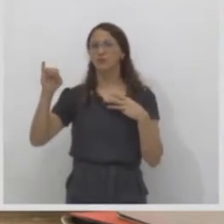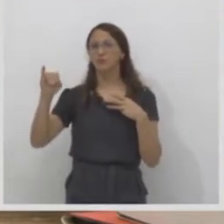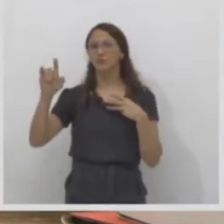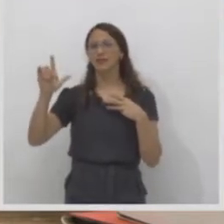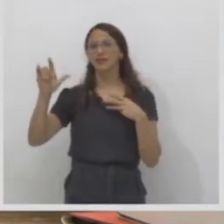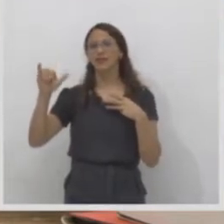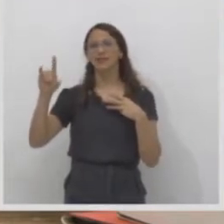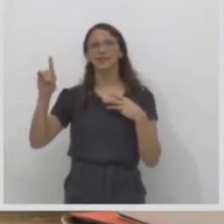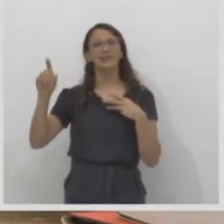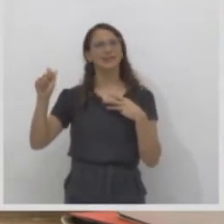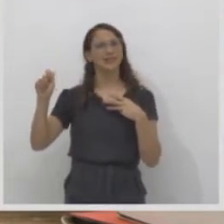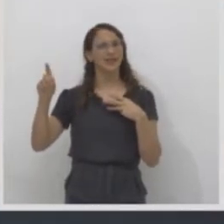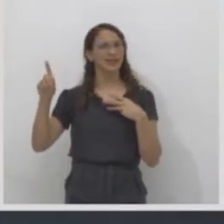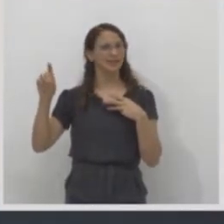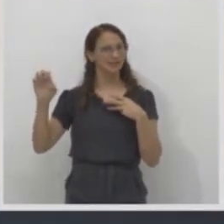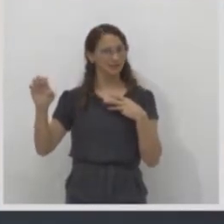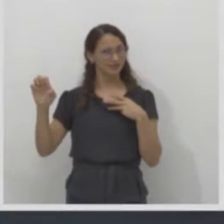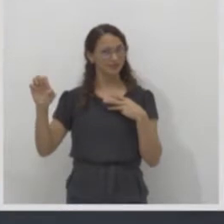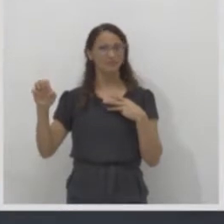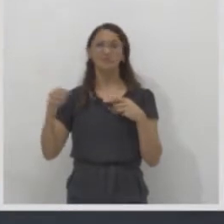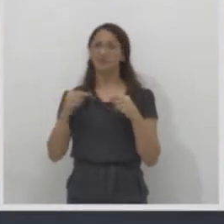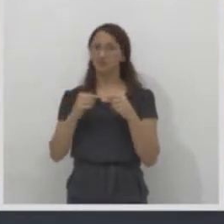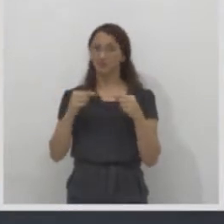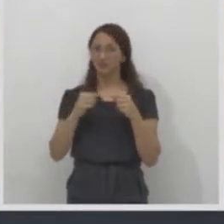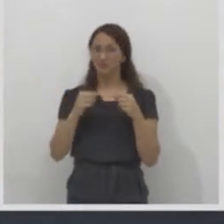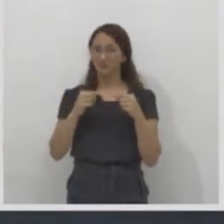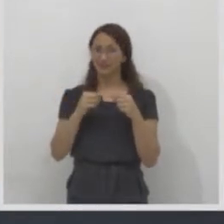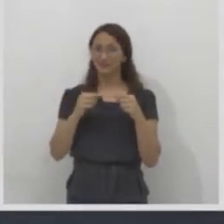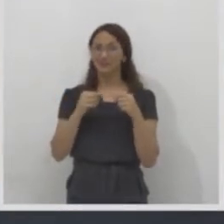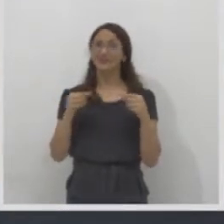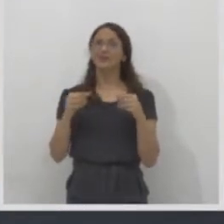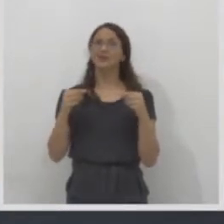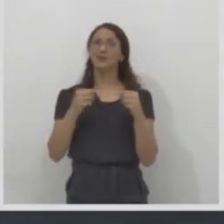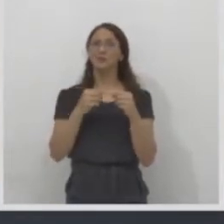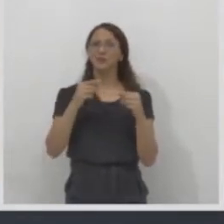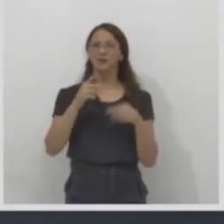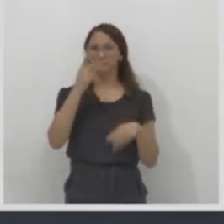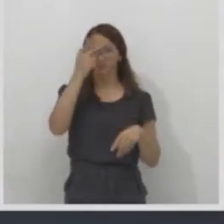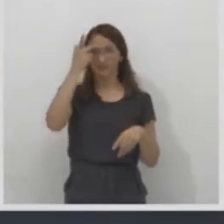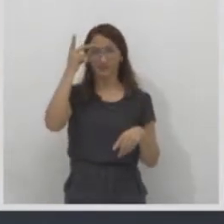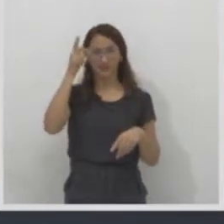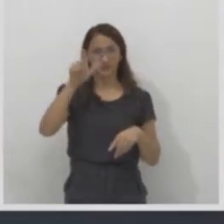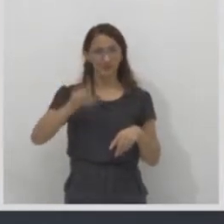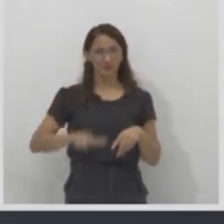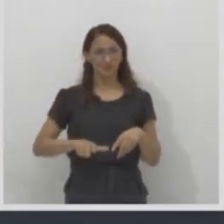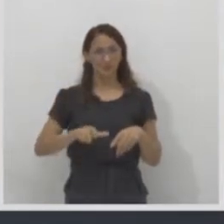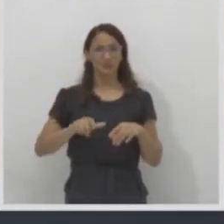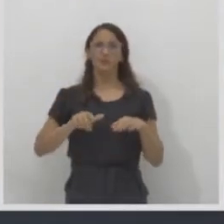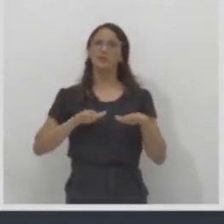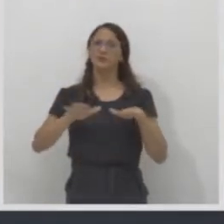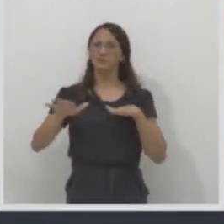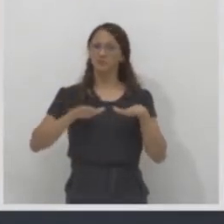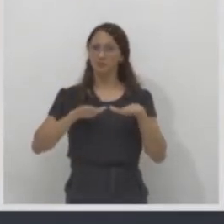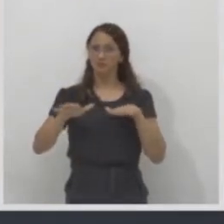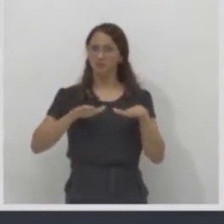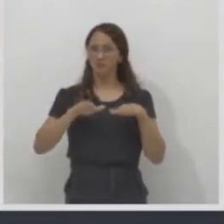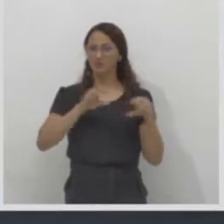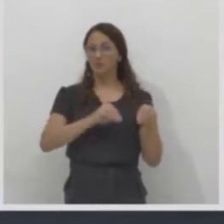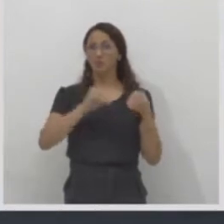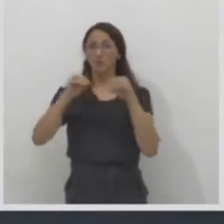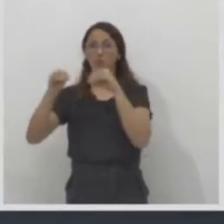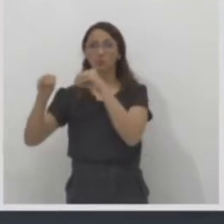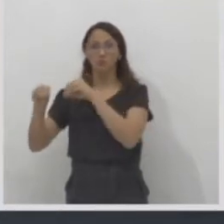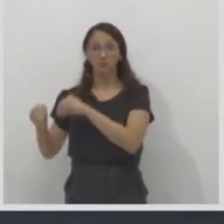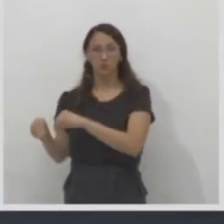não é isso? Então, mobilidade é o homem se movendo no espaço. O que é é,